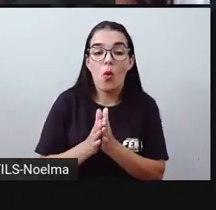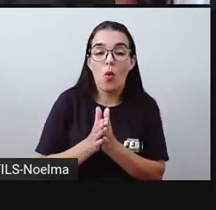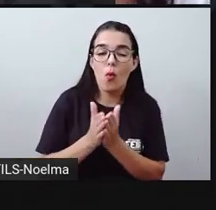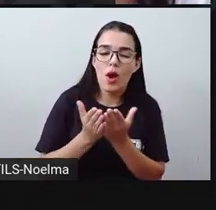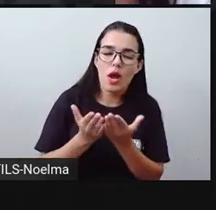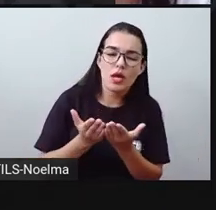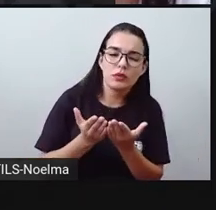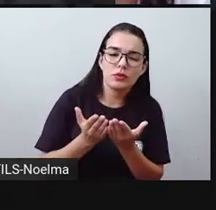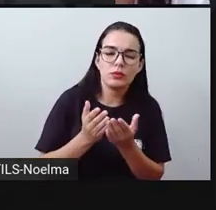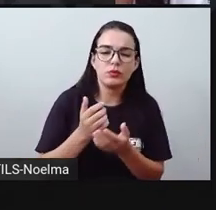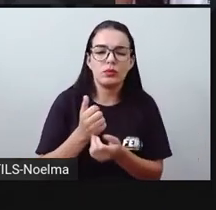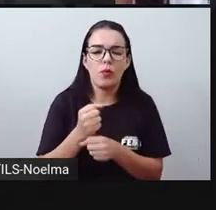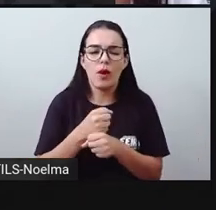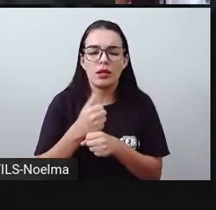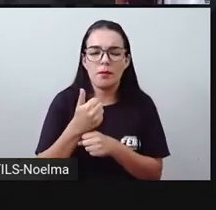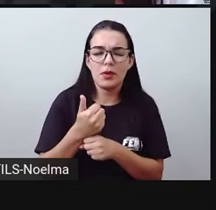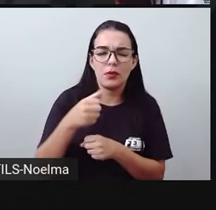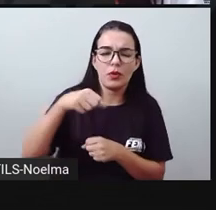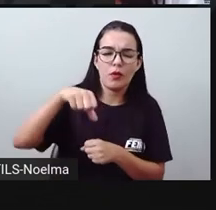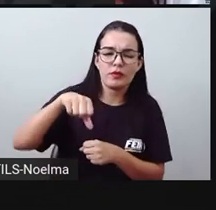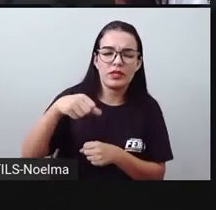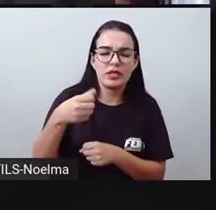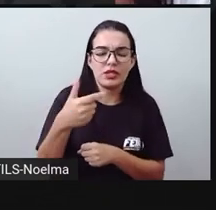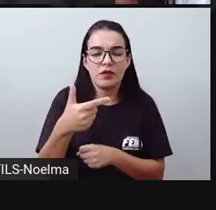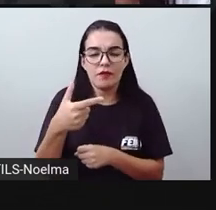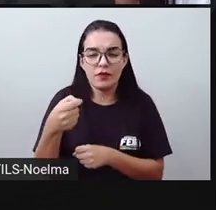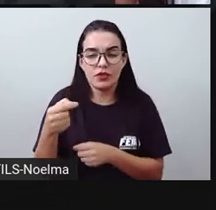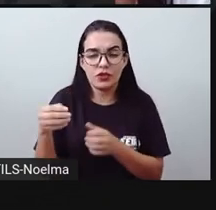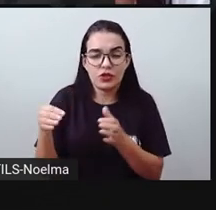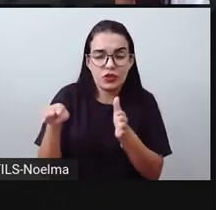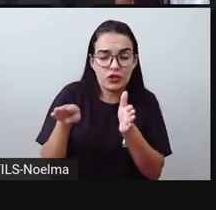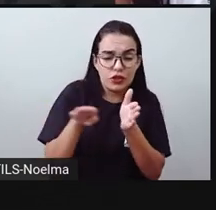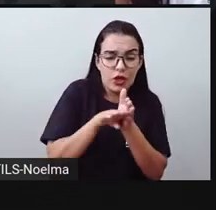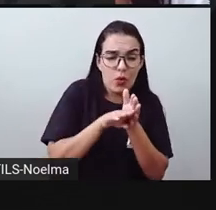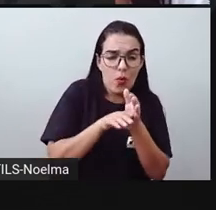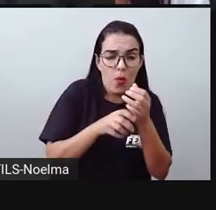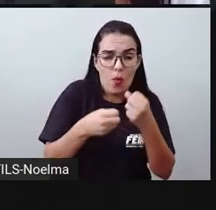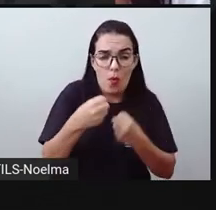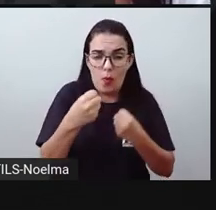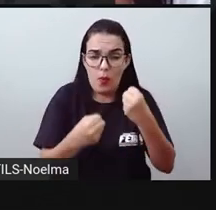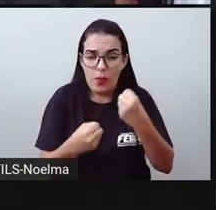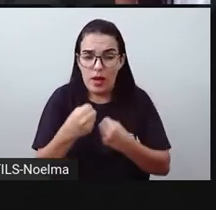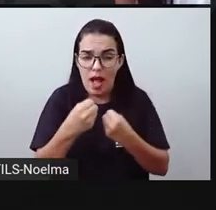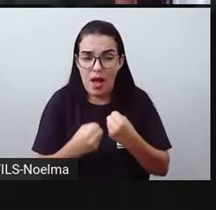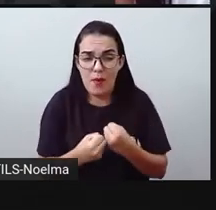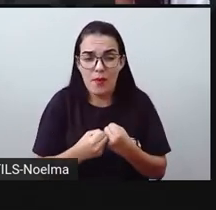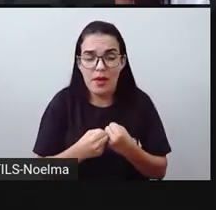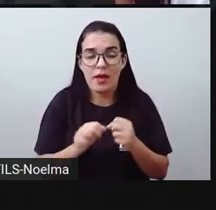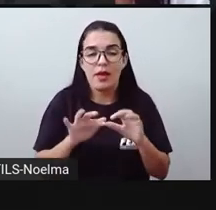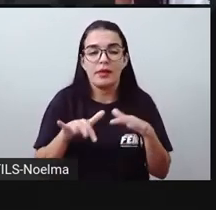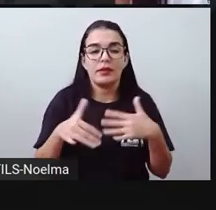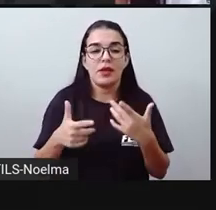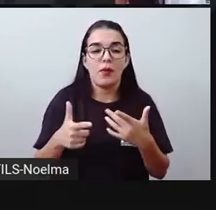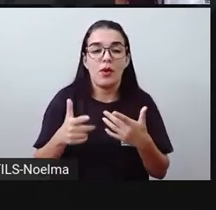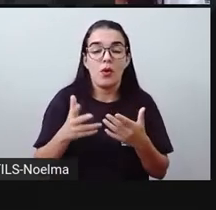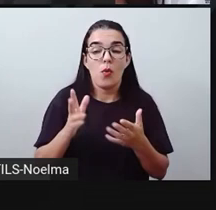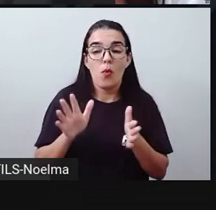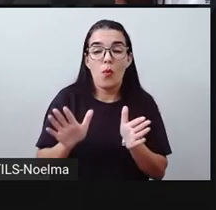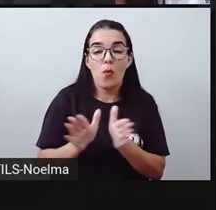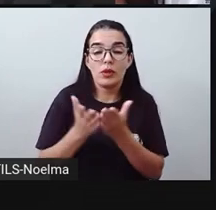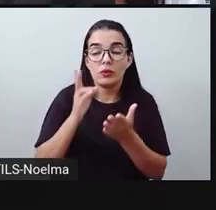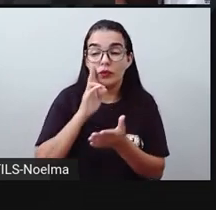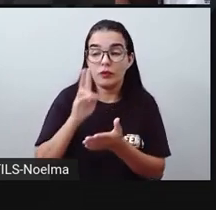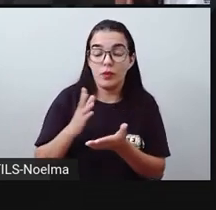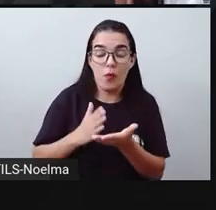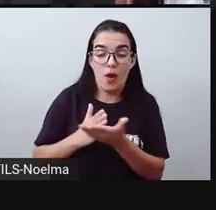1920, veio o automóvel e esse avanço que tinha aí na construção de novas linhas